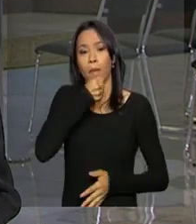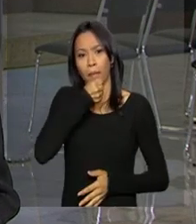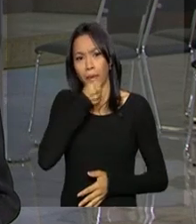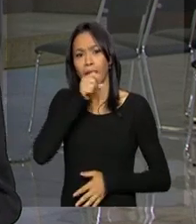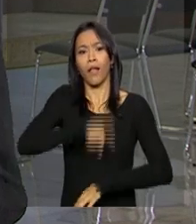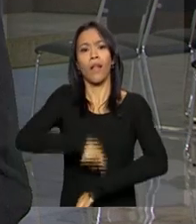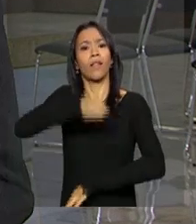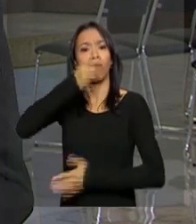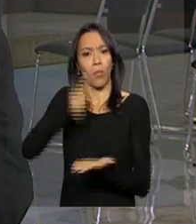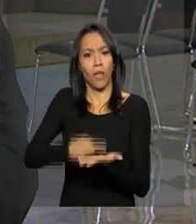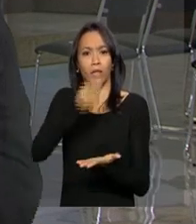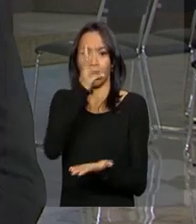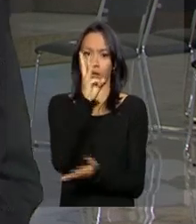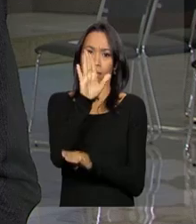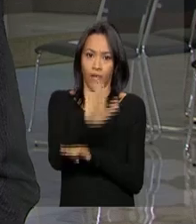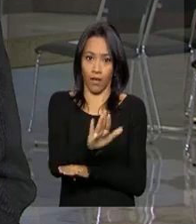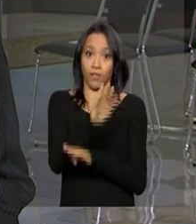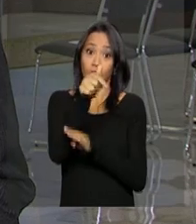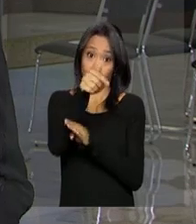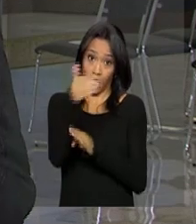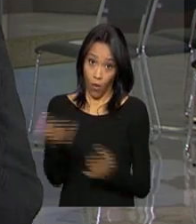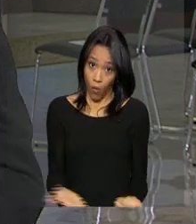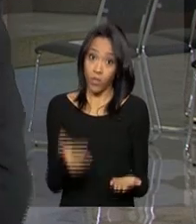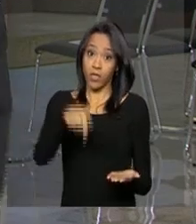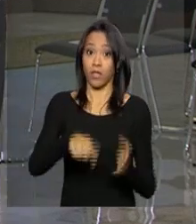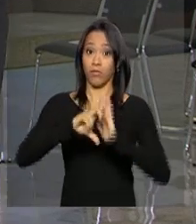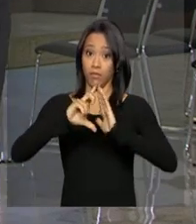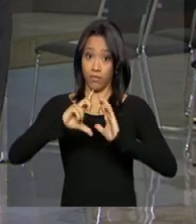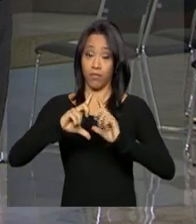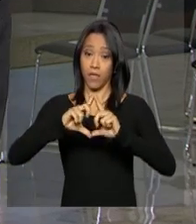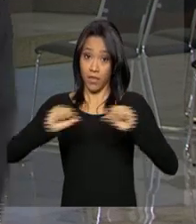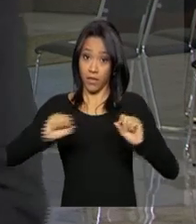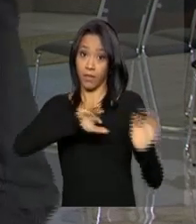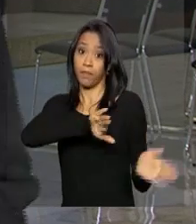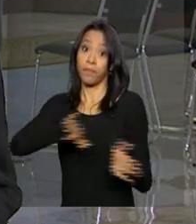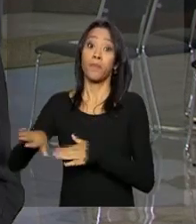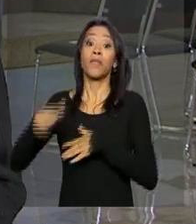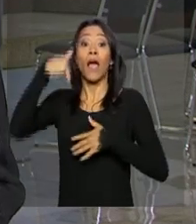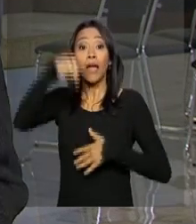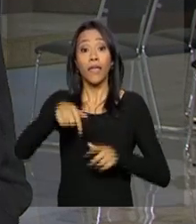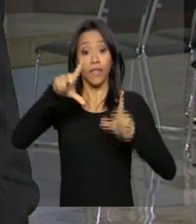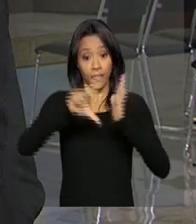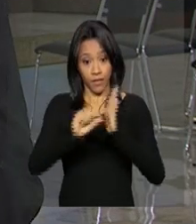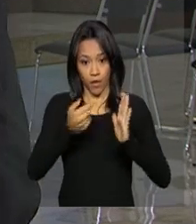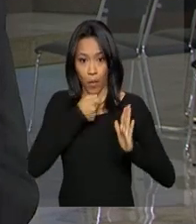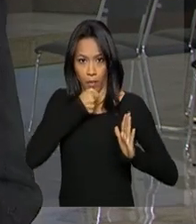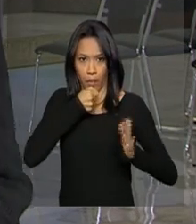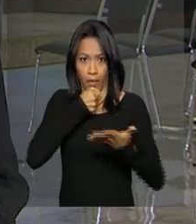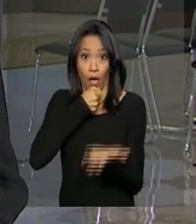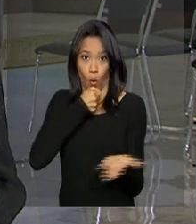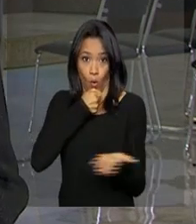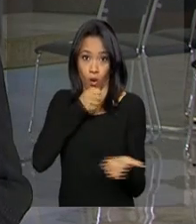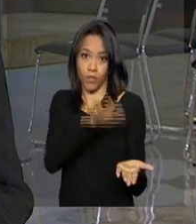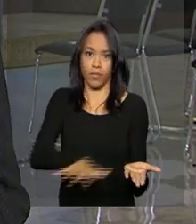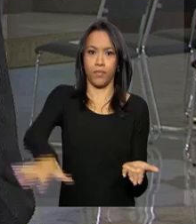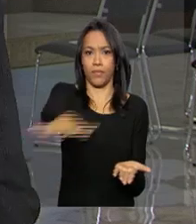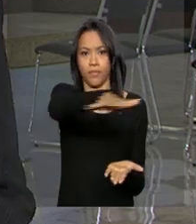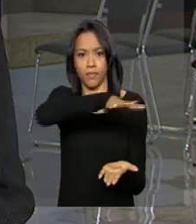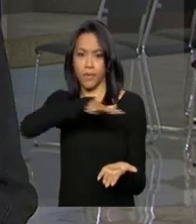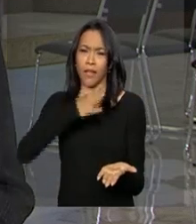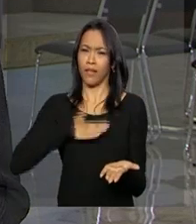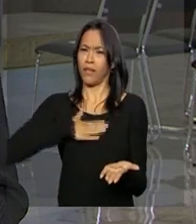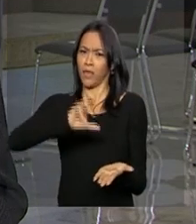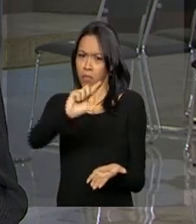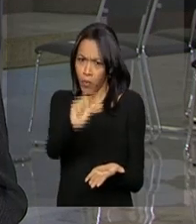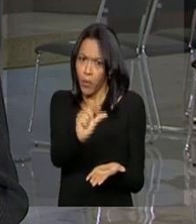horas da tarde de hoje aqui em Brasília. E, bom, aqui no Palácio do Planalto, de onde eu falo agora, a presidenta Dilma Rousseff, daqui